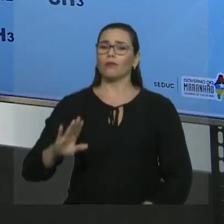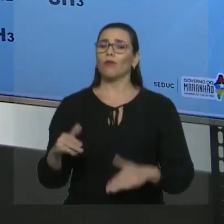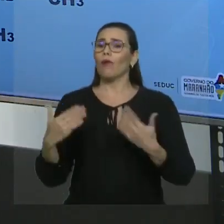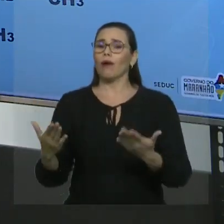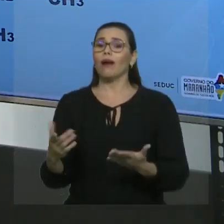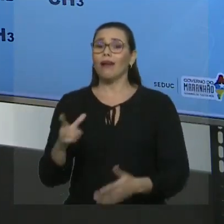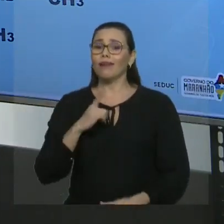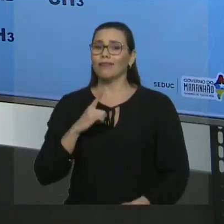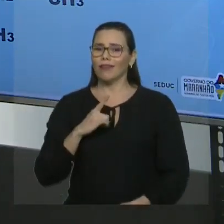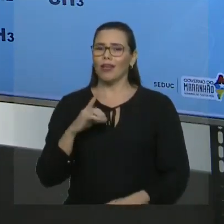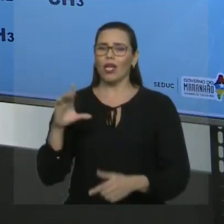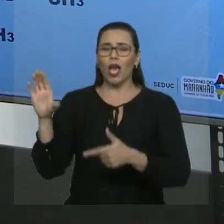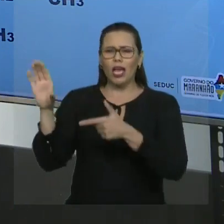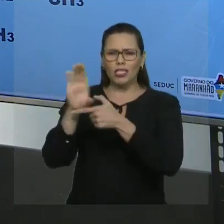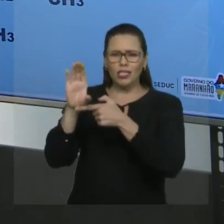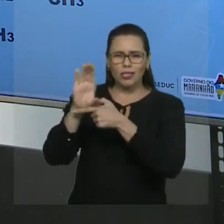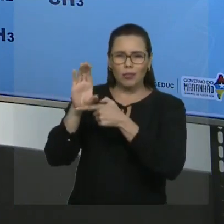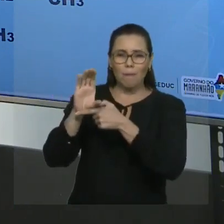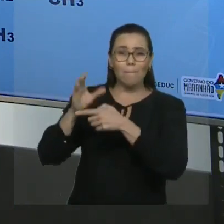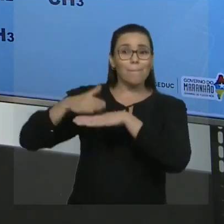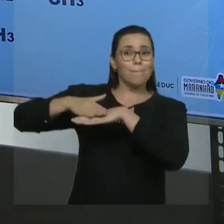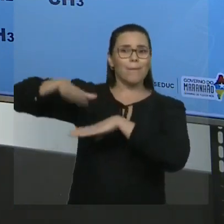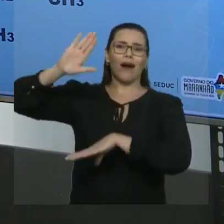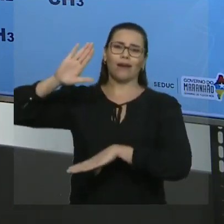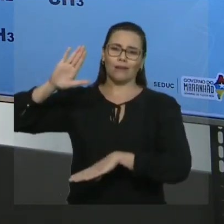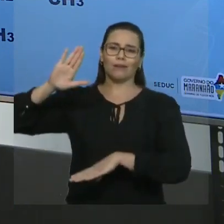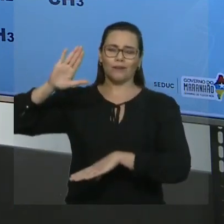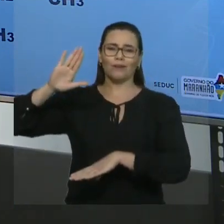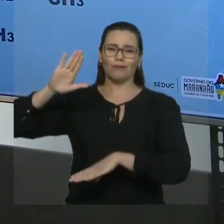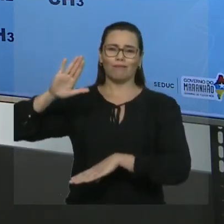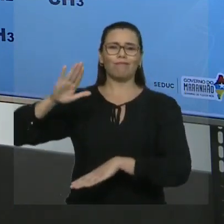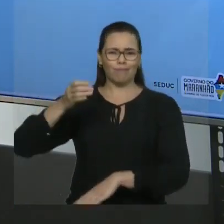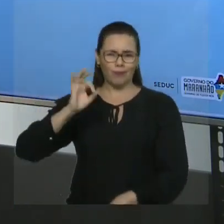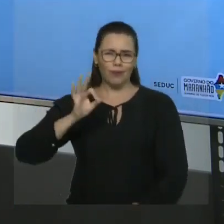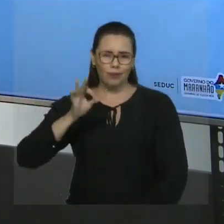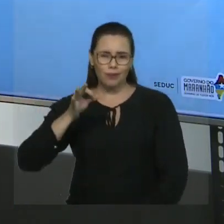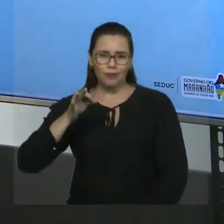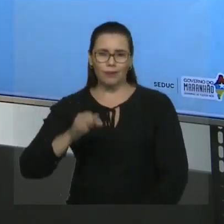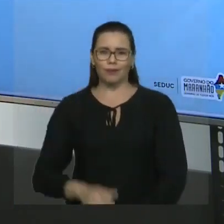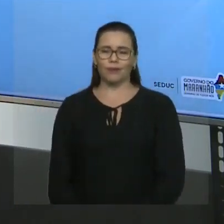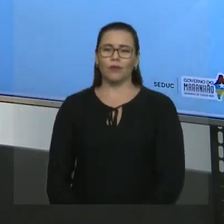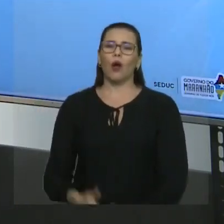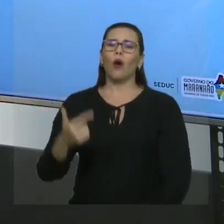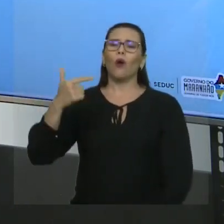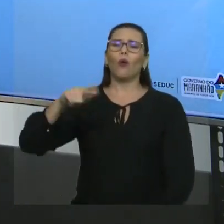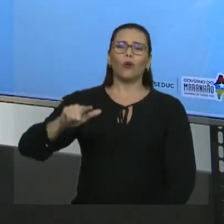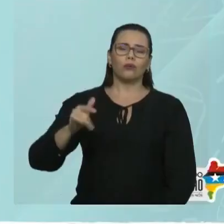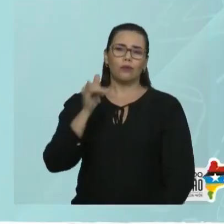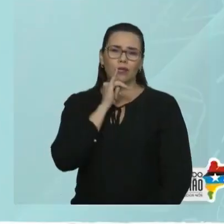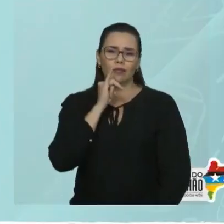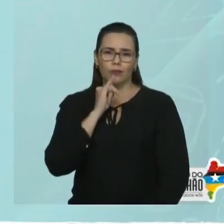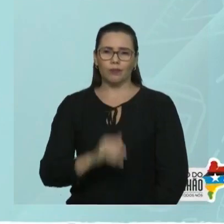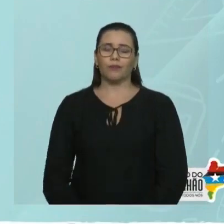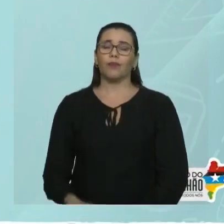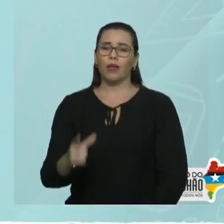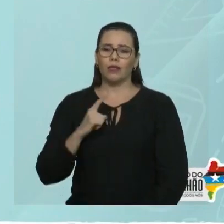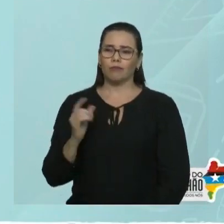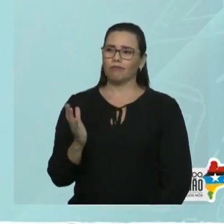Aquela que apresenta a maior sequência de carbonos. Tudo bem? Vamos ver outro exemplo? Aqui eu tenho uma outra cadeia.